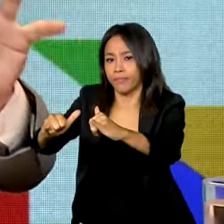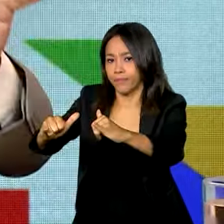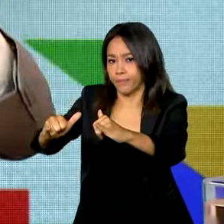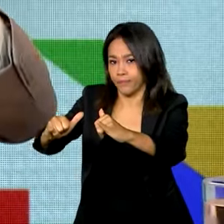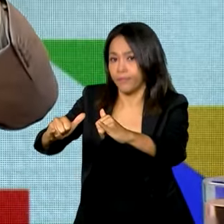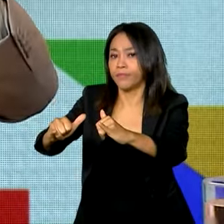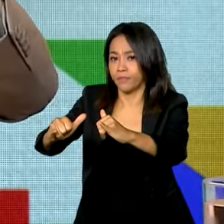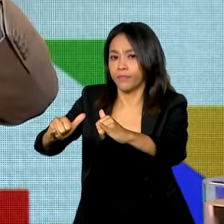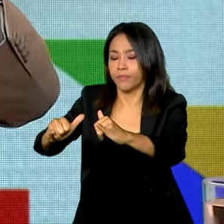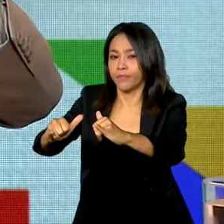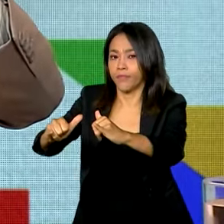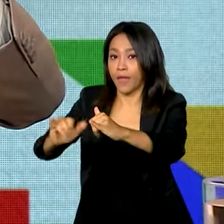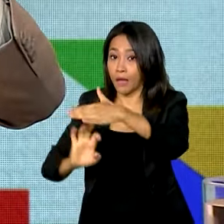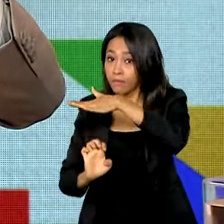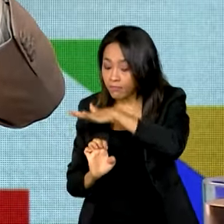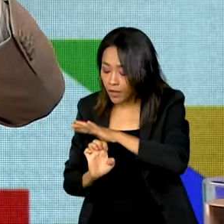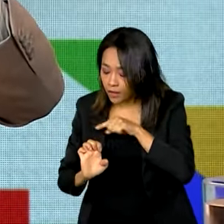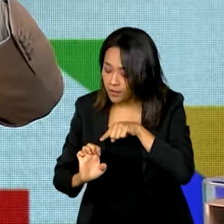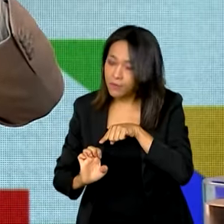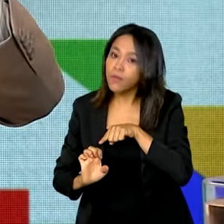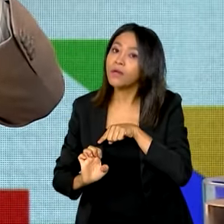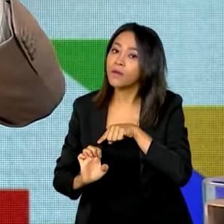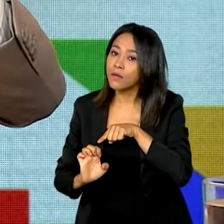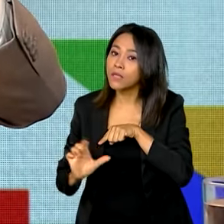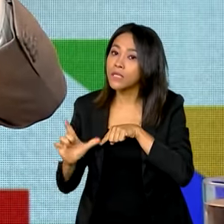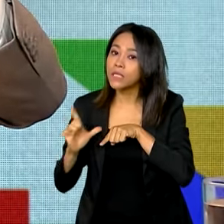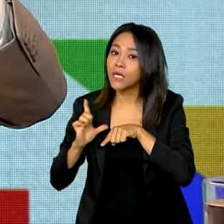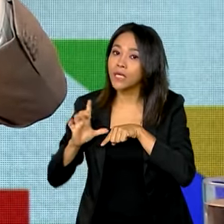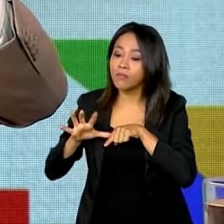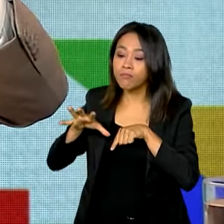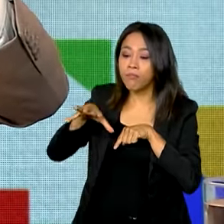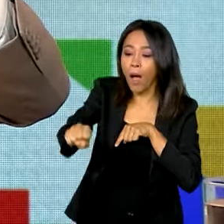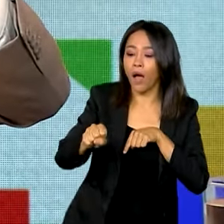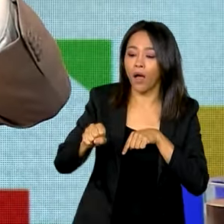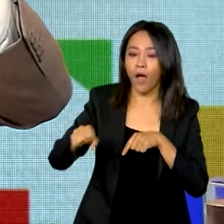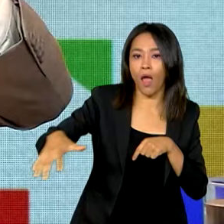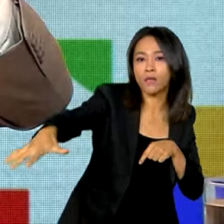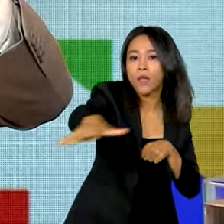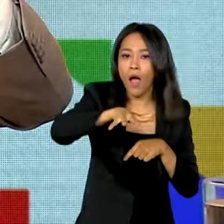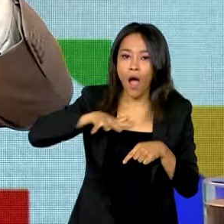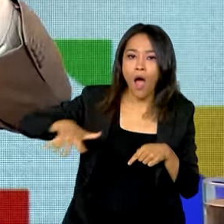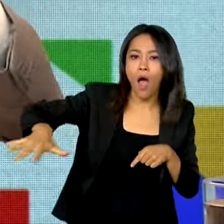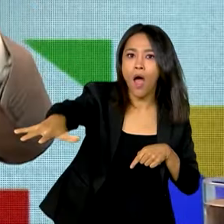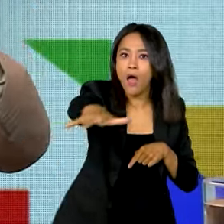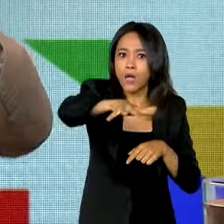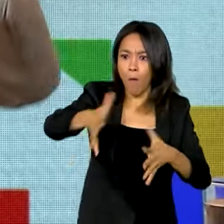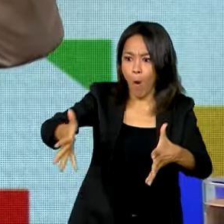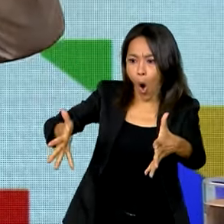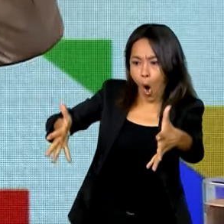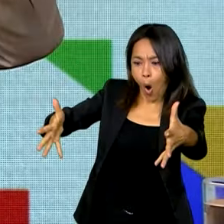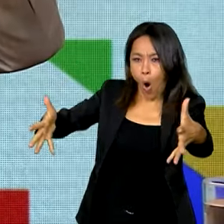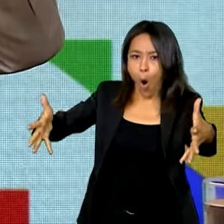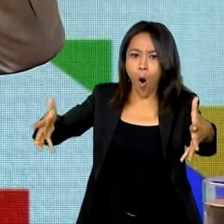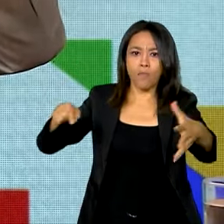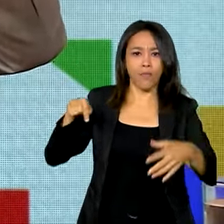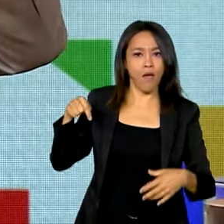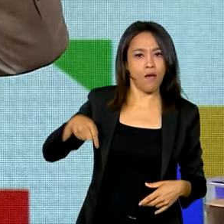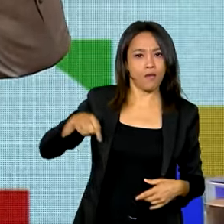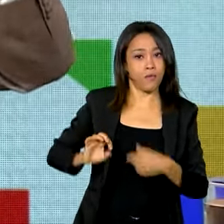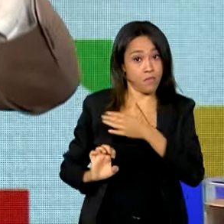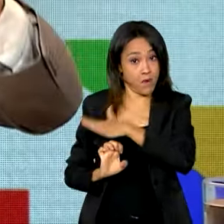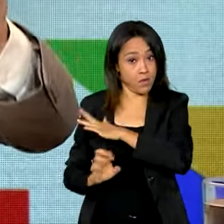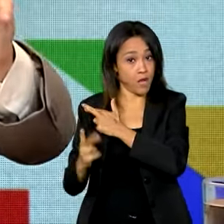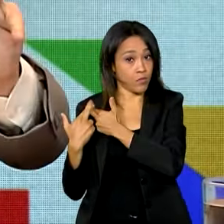A distribuidora tem uma região de maior índice demográfico, maior índice populacional.